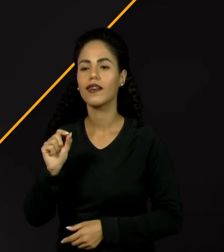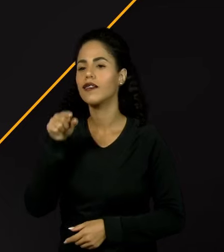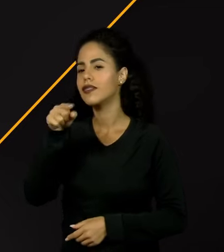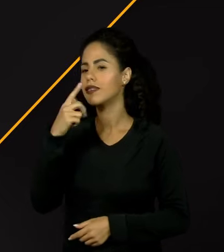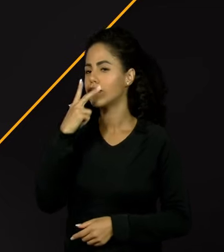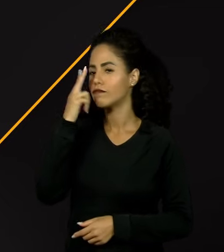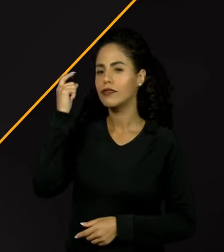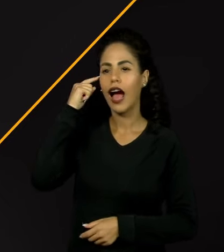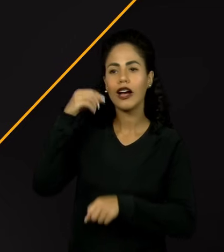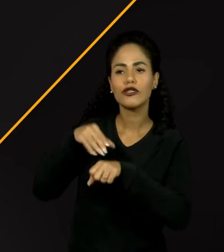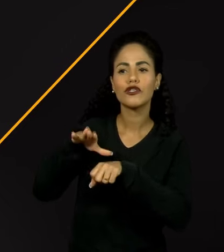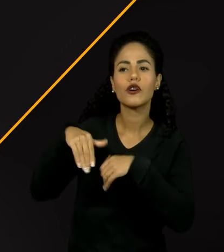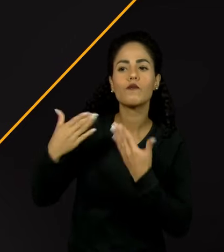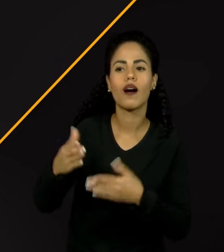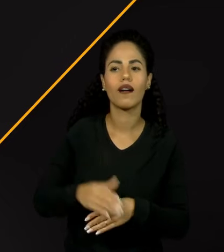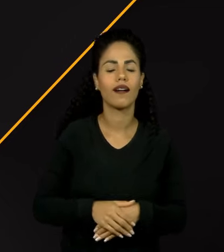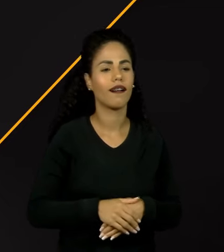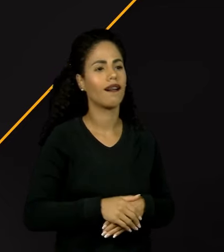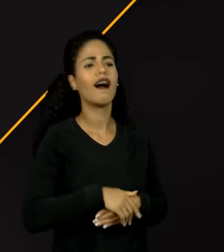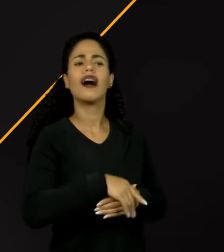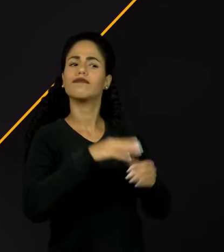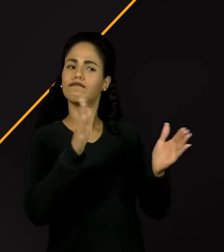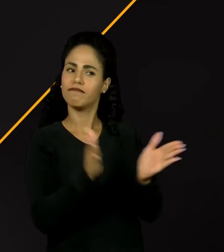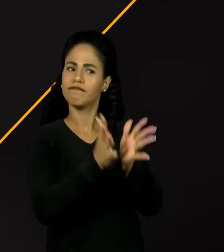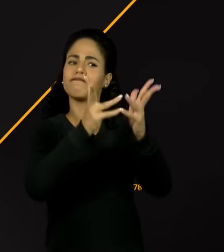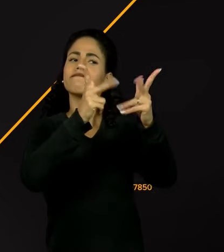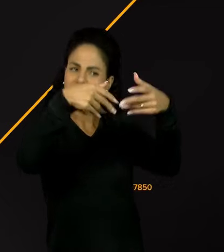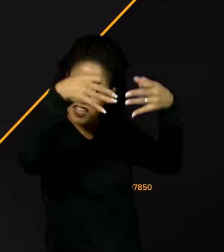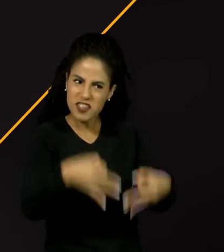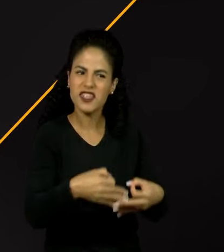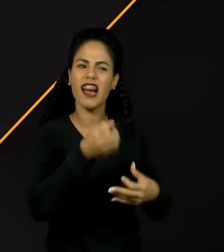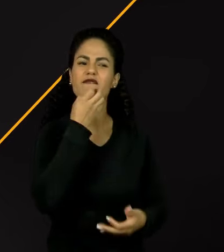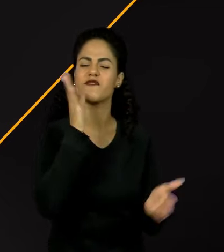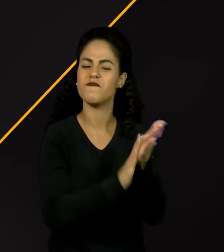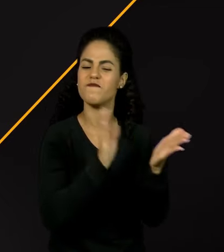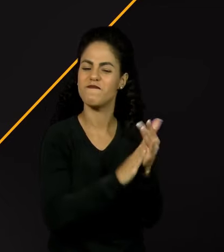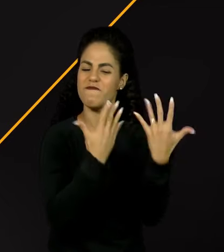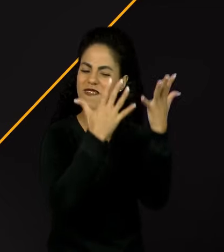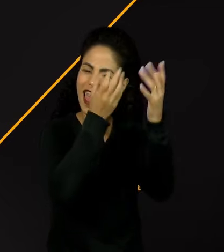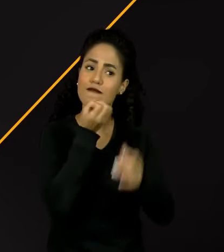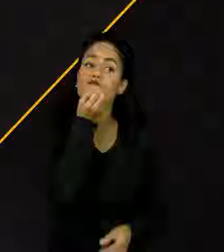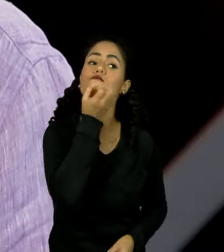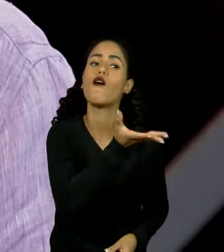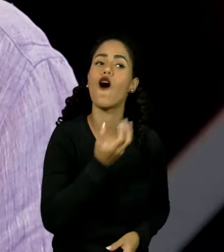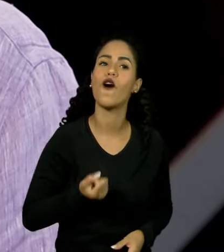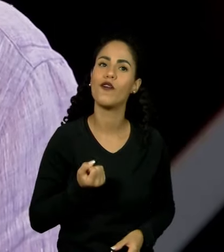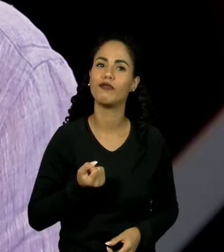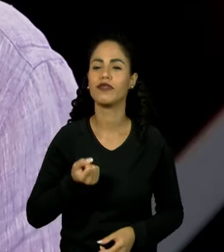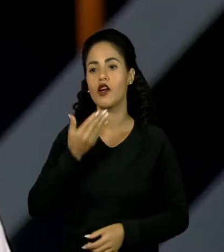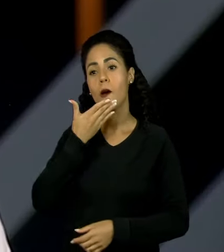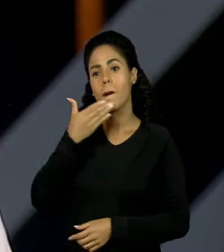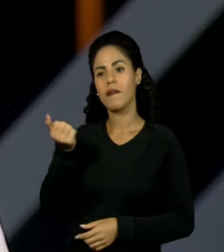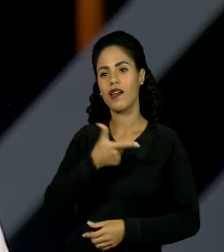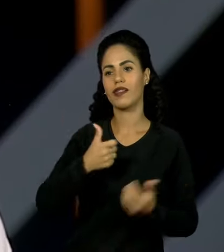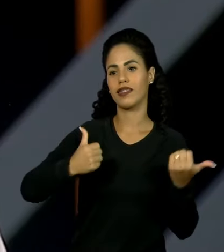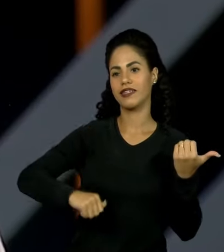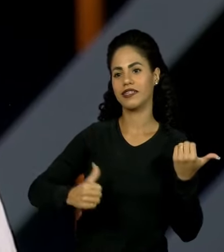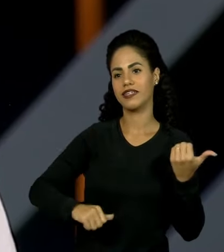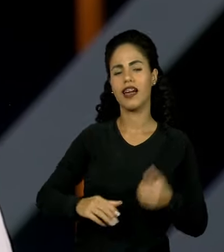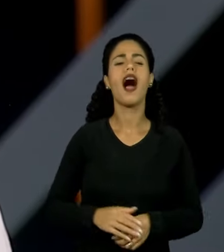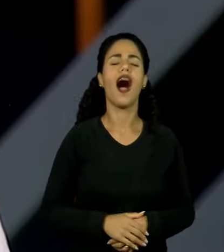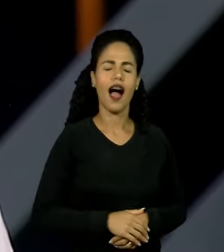falaria um pro outro? Moleque deu certo demais, velho. Você foi bem demais. Tem isso também. Melhor que contra machista. Ah,